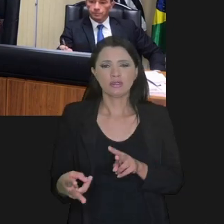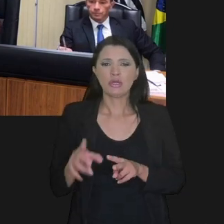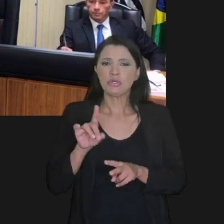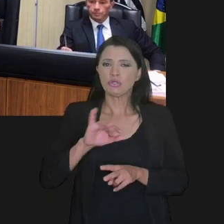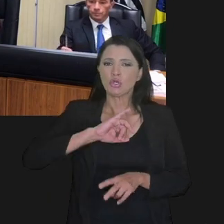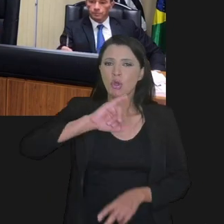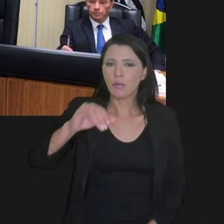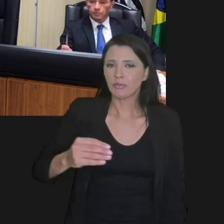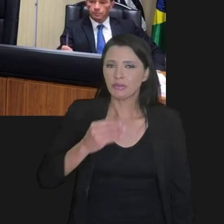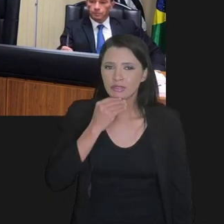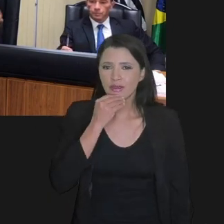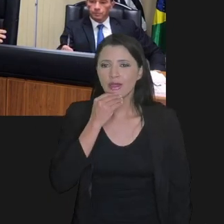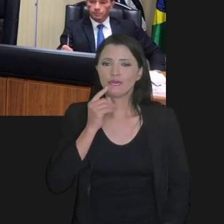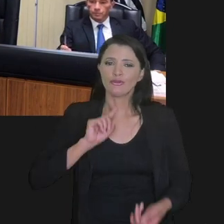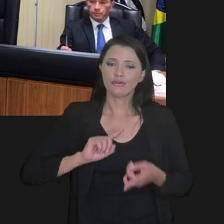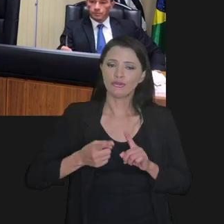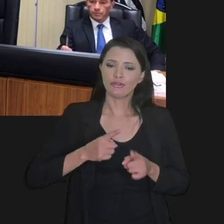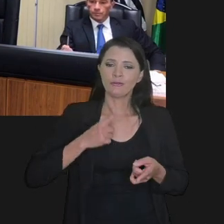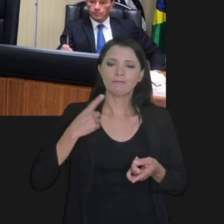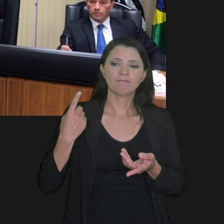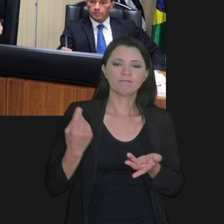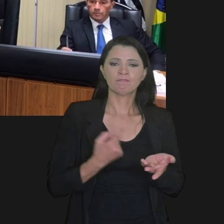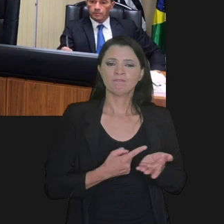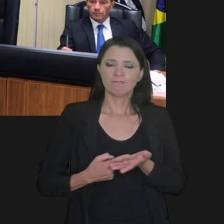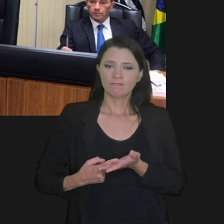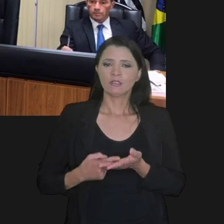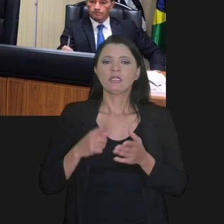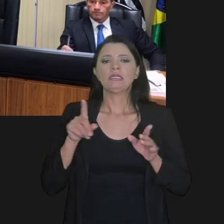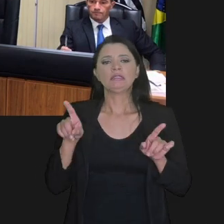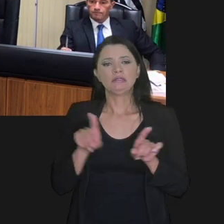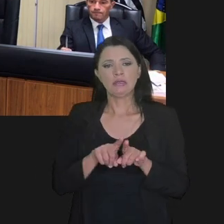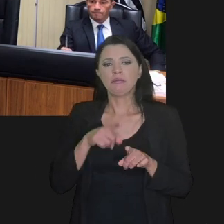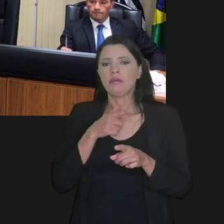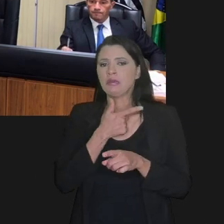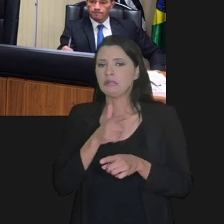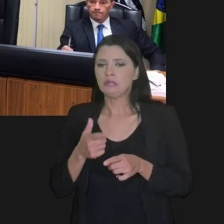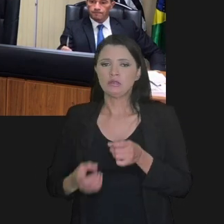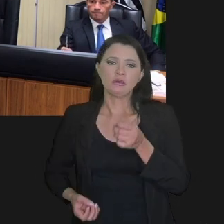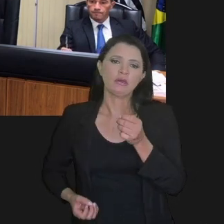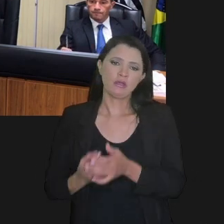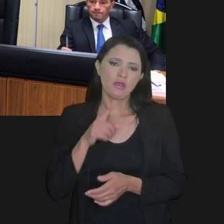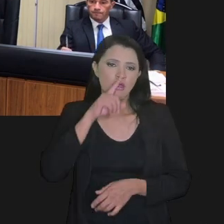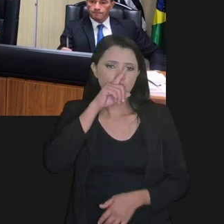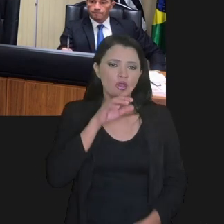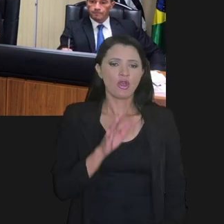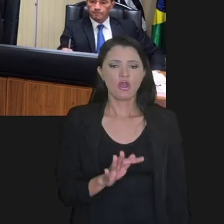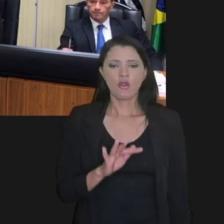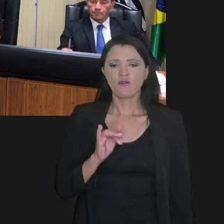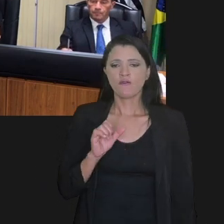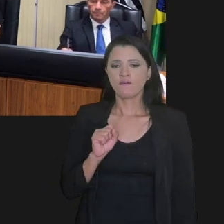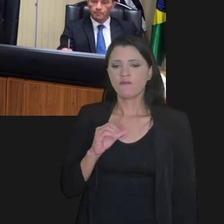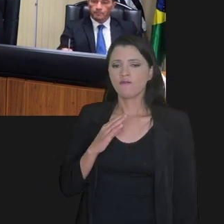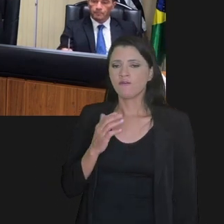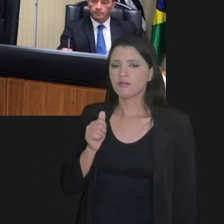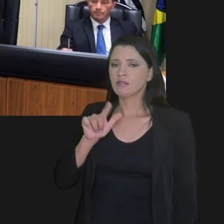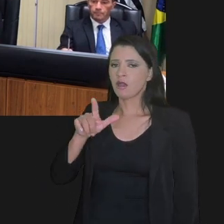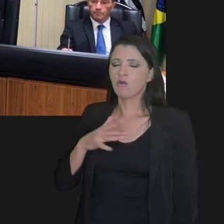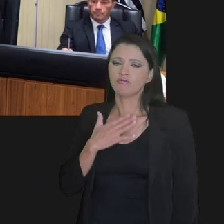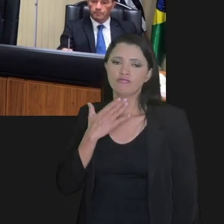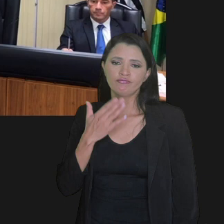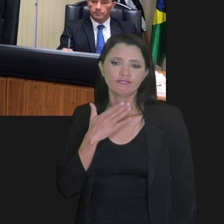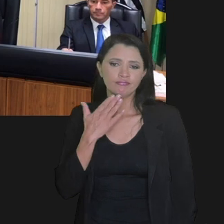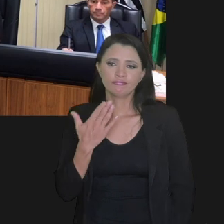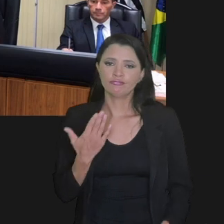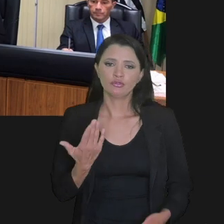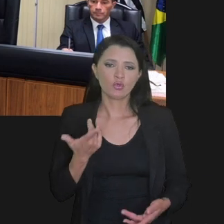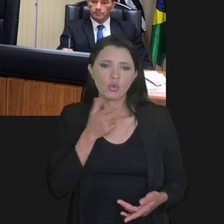transação, só oportunidades de conformidade não litigiosas, também sem a criação do risco fiscal é um sistema